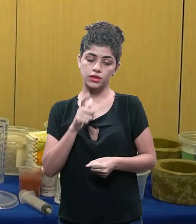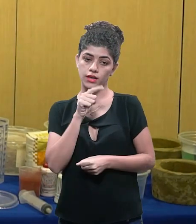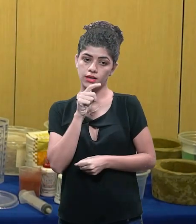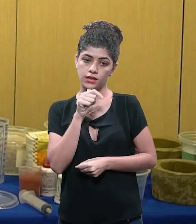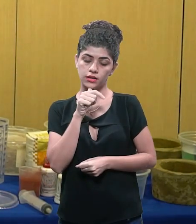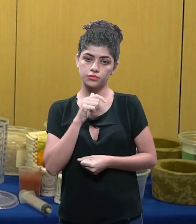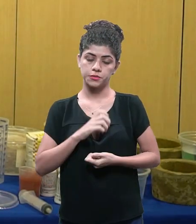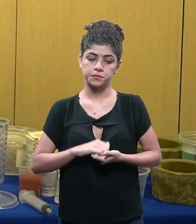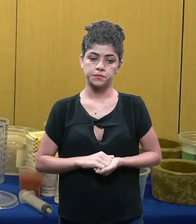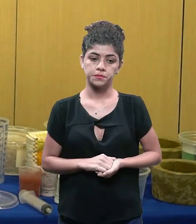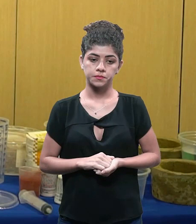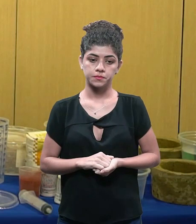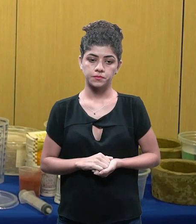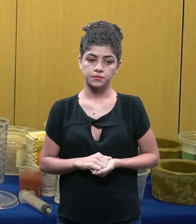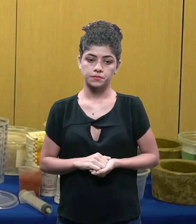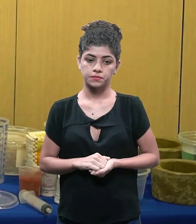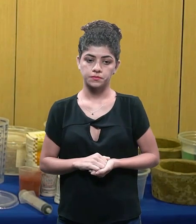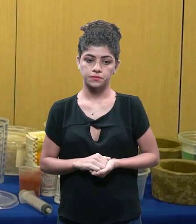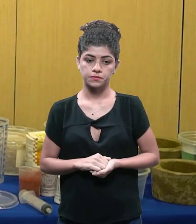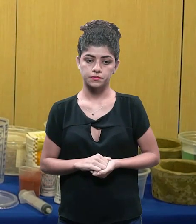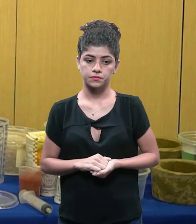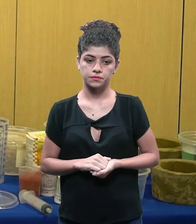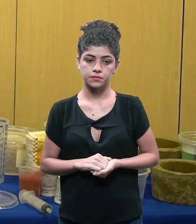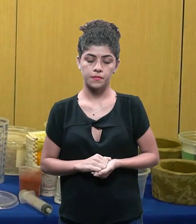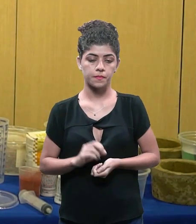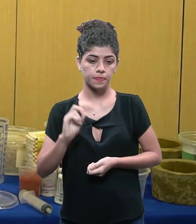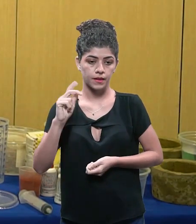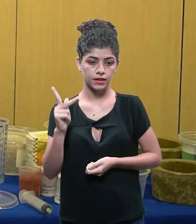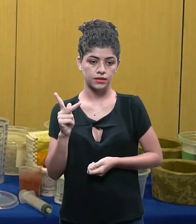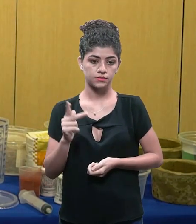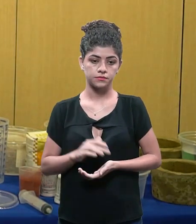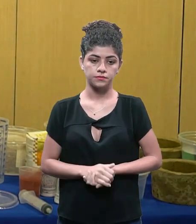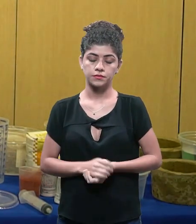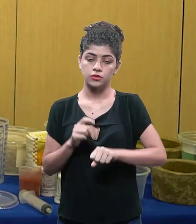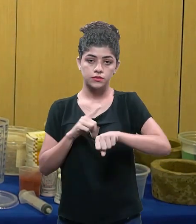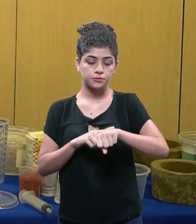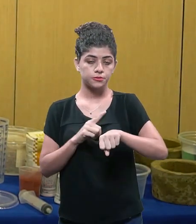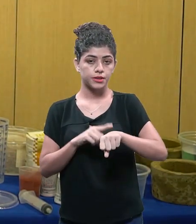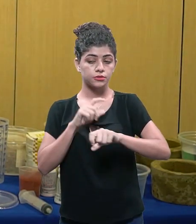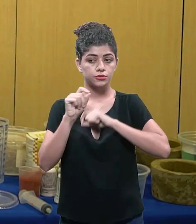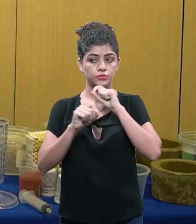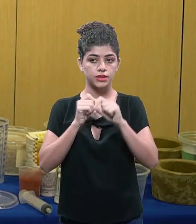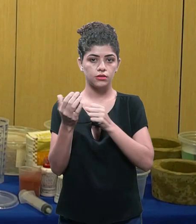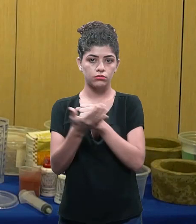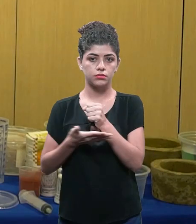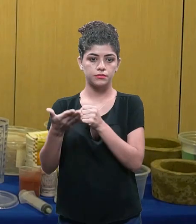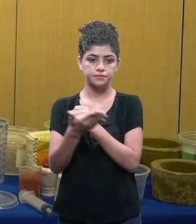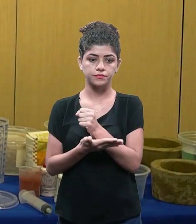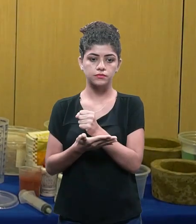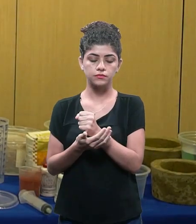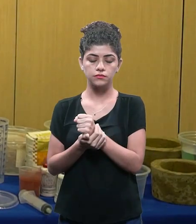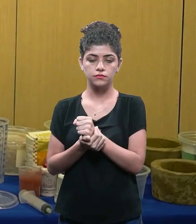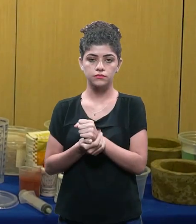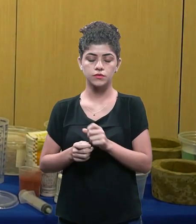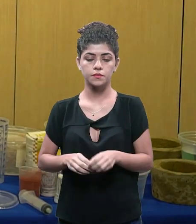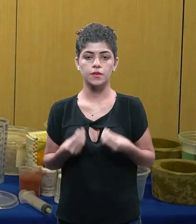absorver a água e não concorrer com essa água com a do cimento ok quando eu faço isso eu estou fazendo um